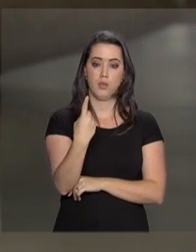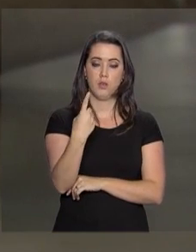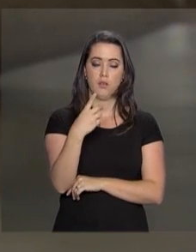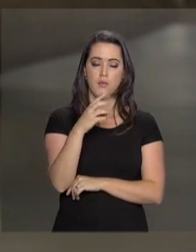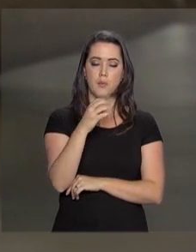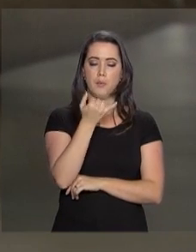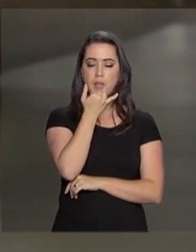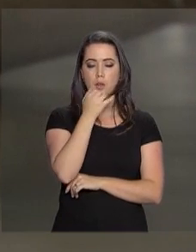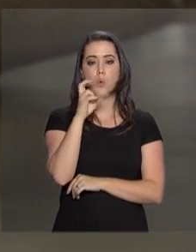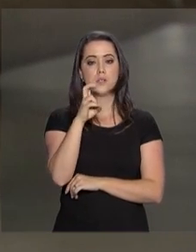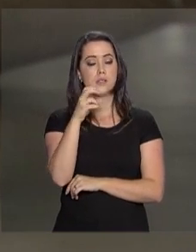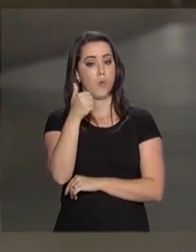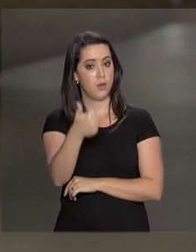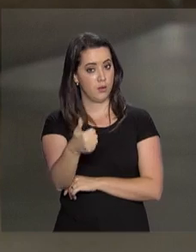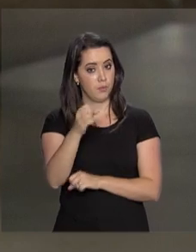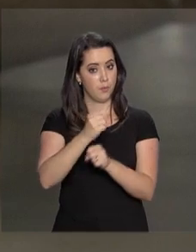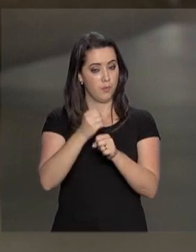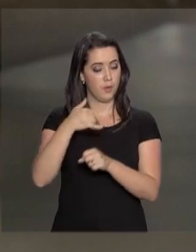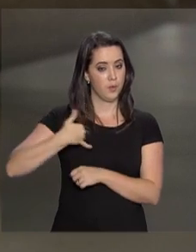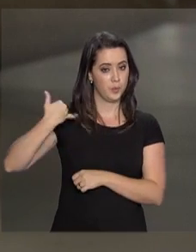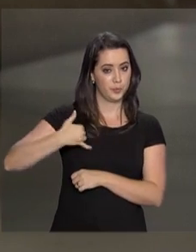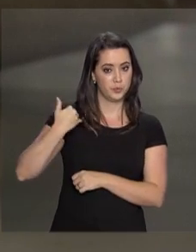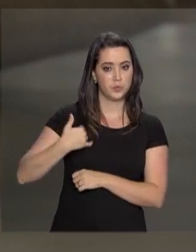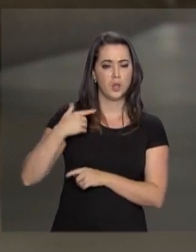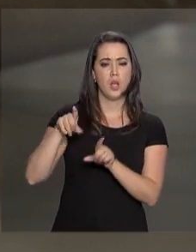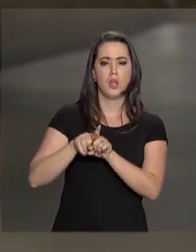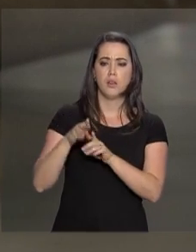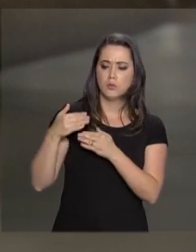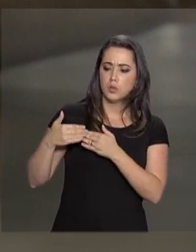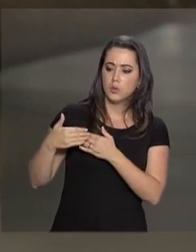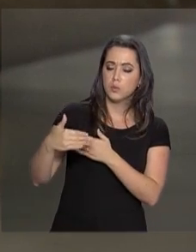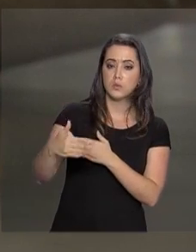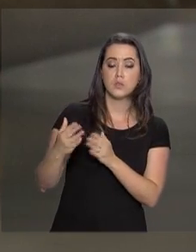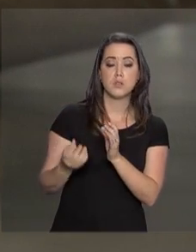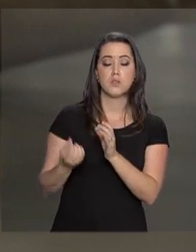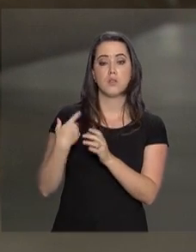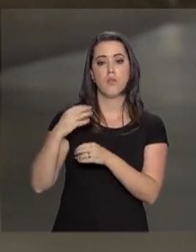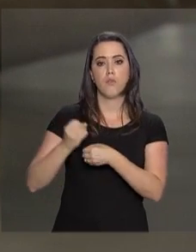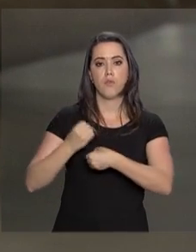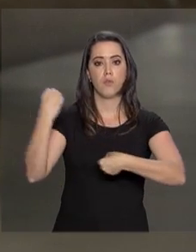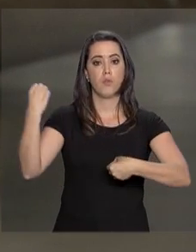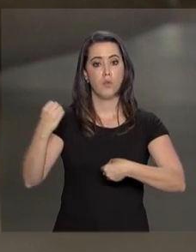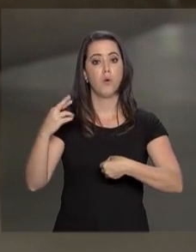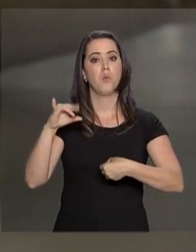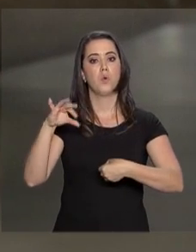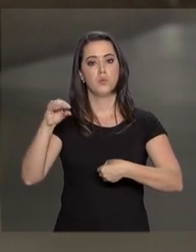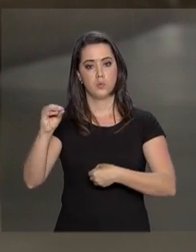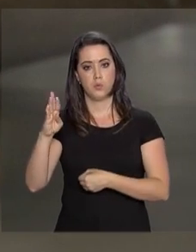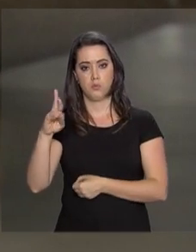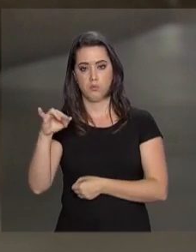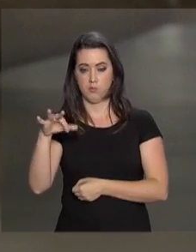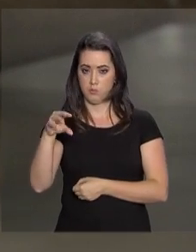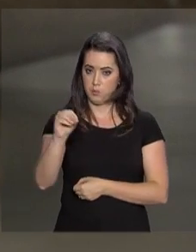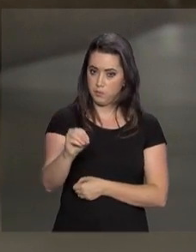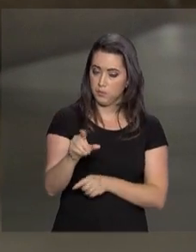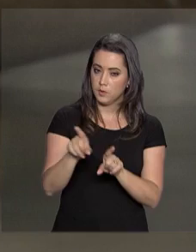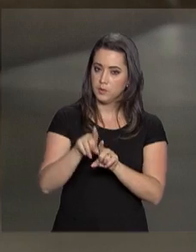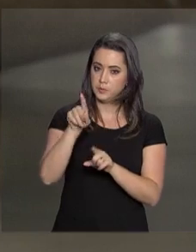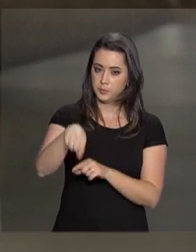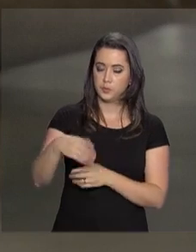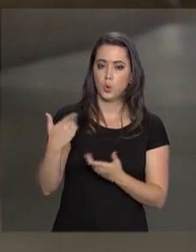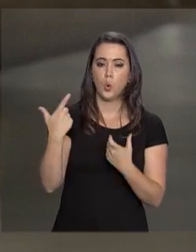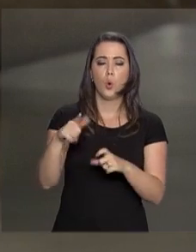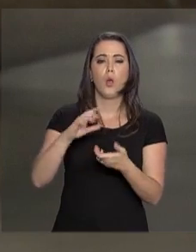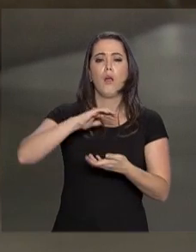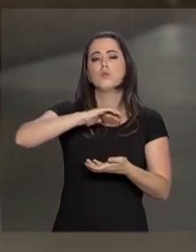Diplomata de carreira, ele se formou no Instituto Rio Branco em 1991. O Ministério das Relações Exteriores, mais conhecido como